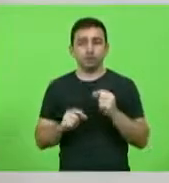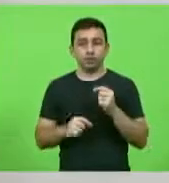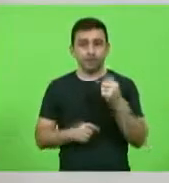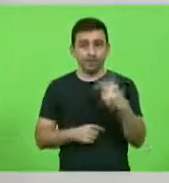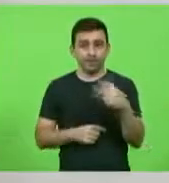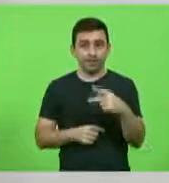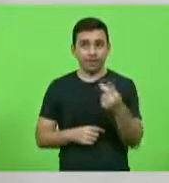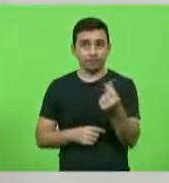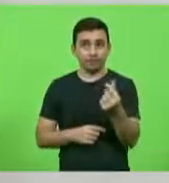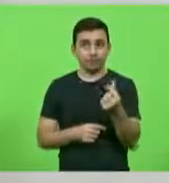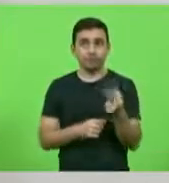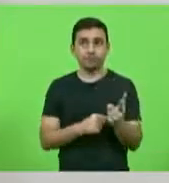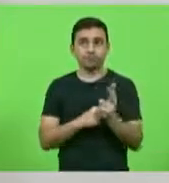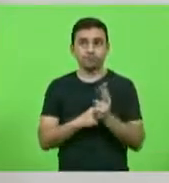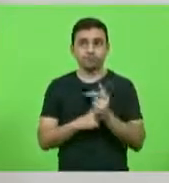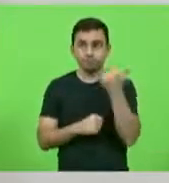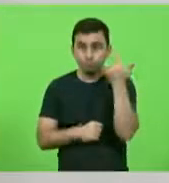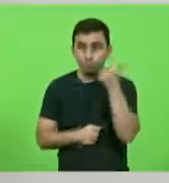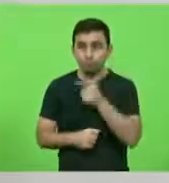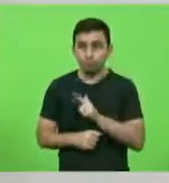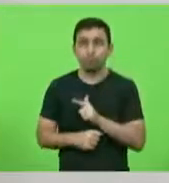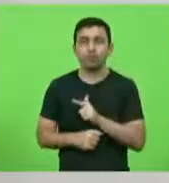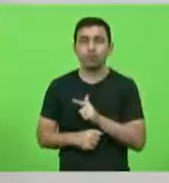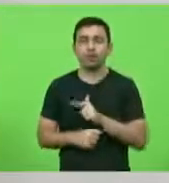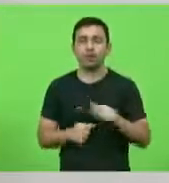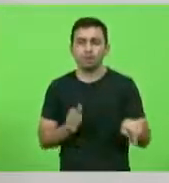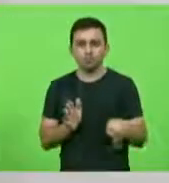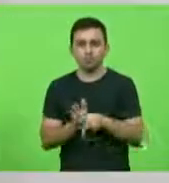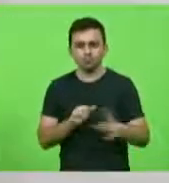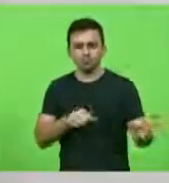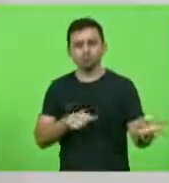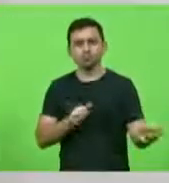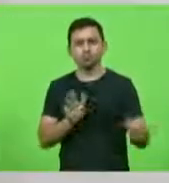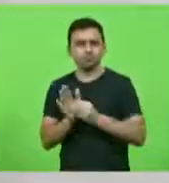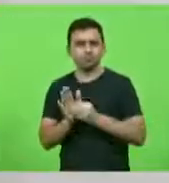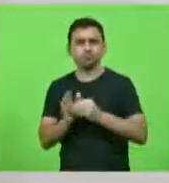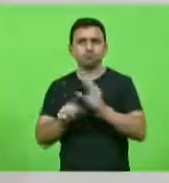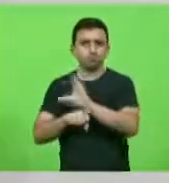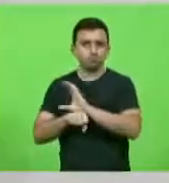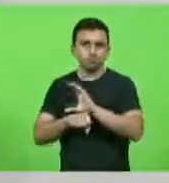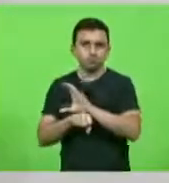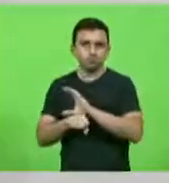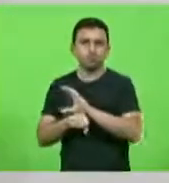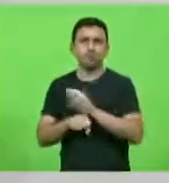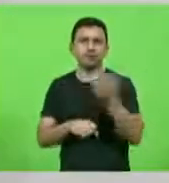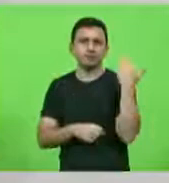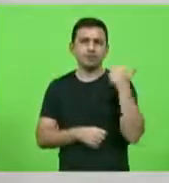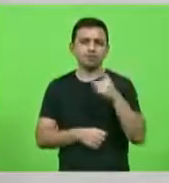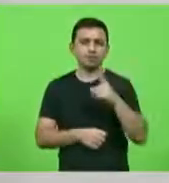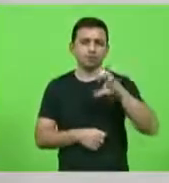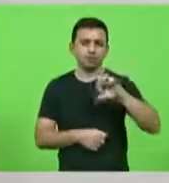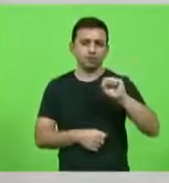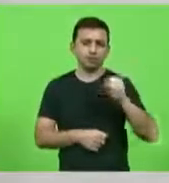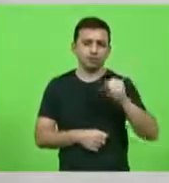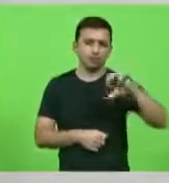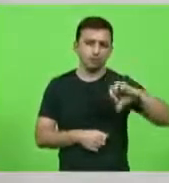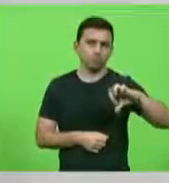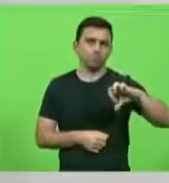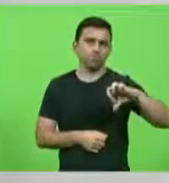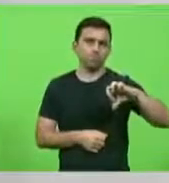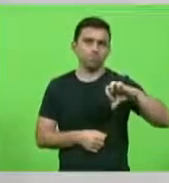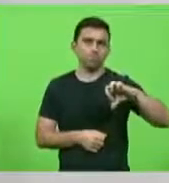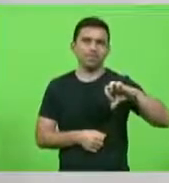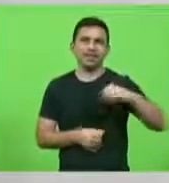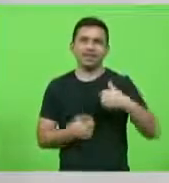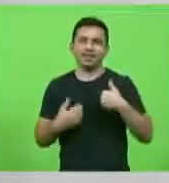estivesse previsto na Constituição consolidada em 1989. Eu